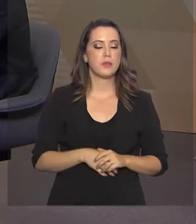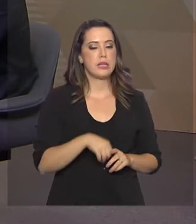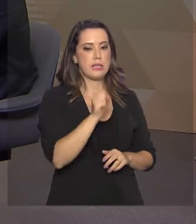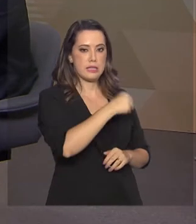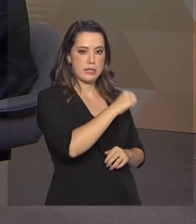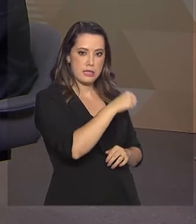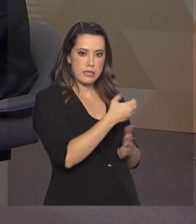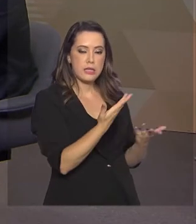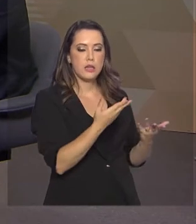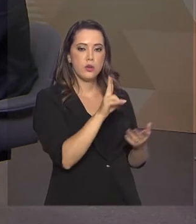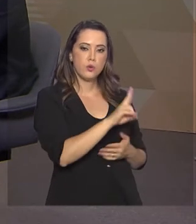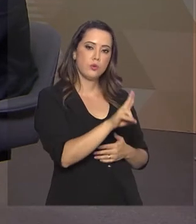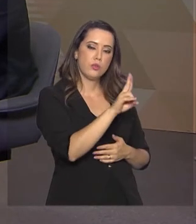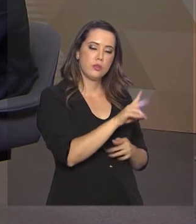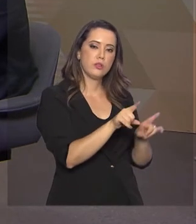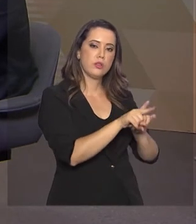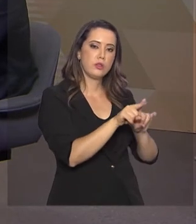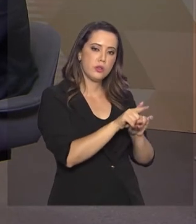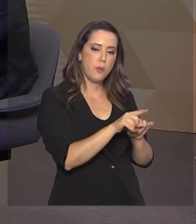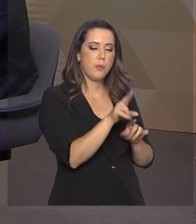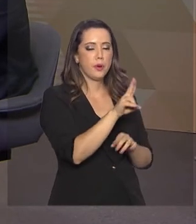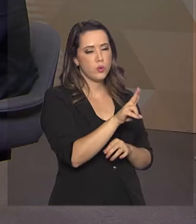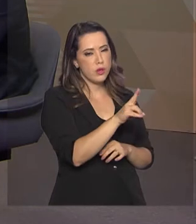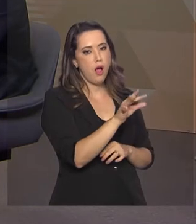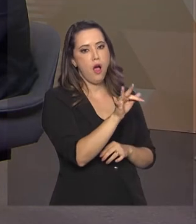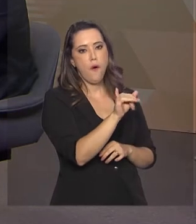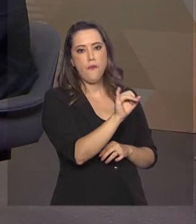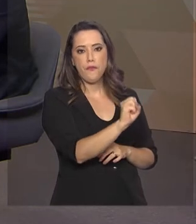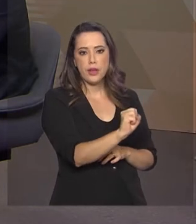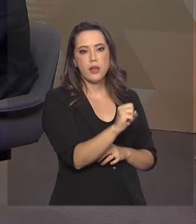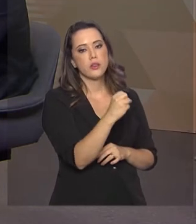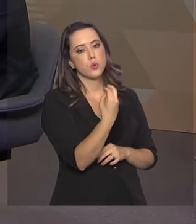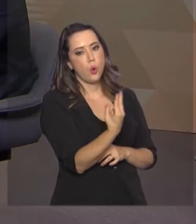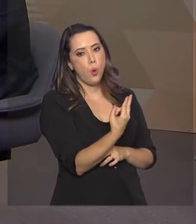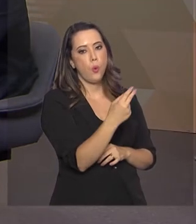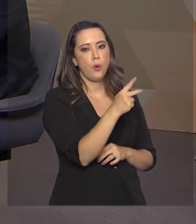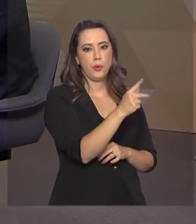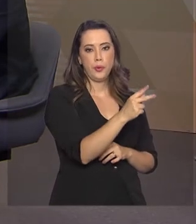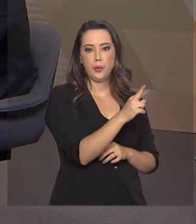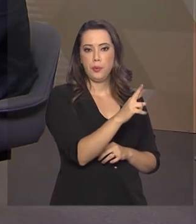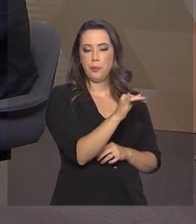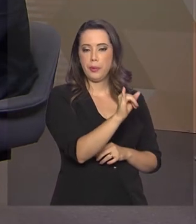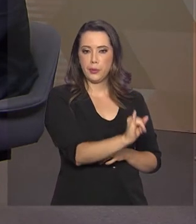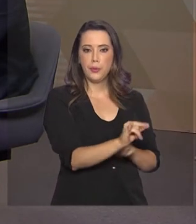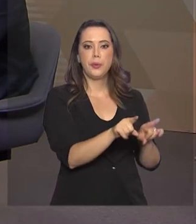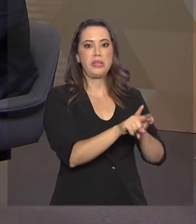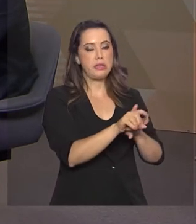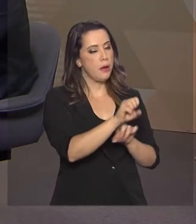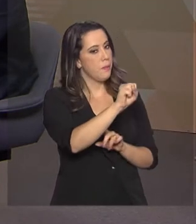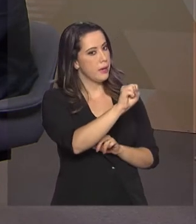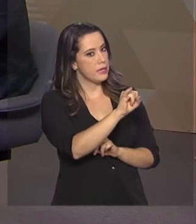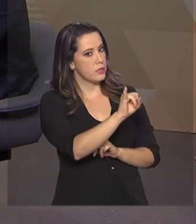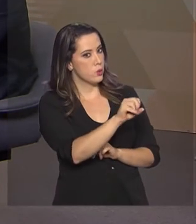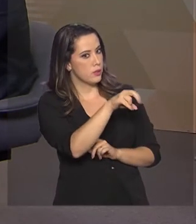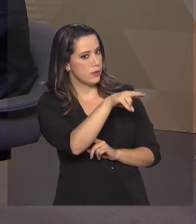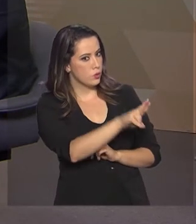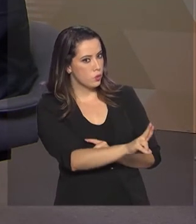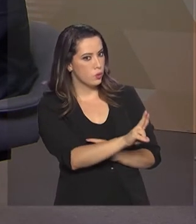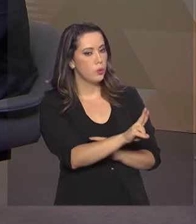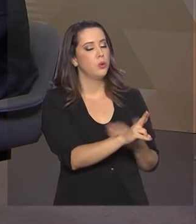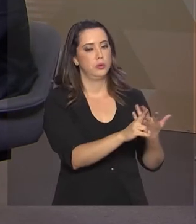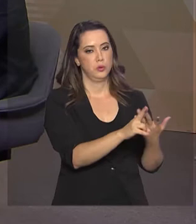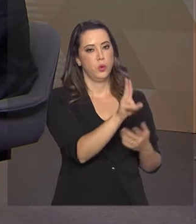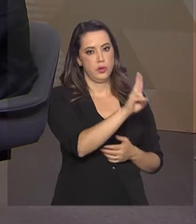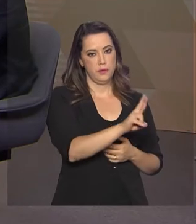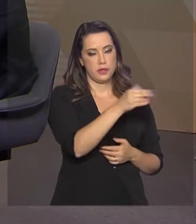para fins de obtenção do financiamento, FIES, ProUni e também no SISU, para acesso a universidades públicas. E também